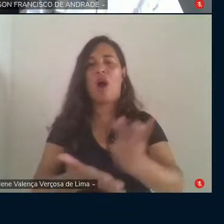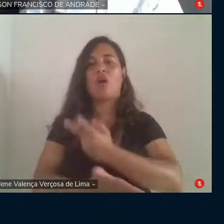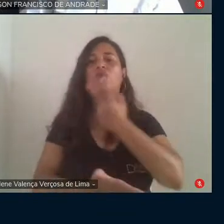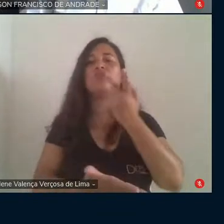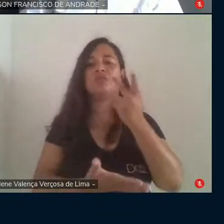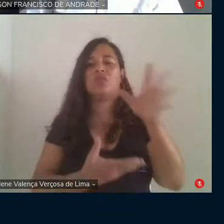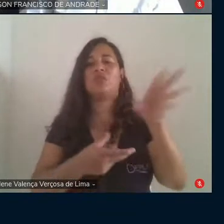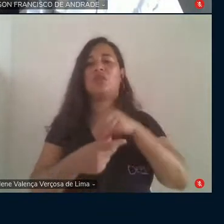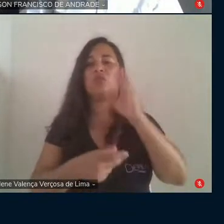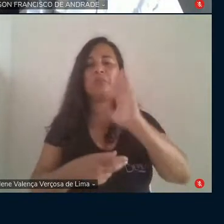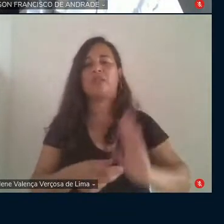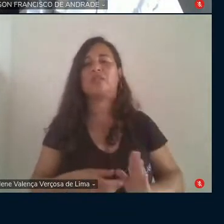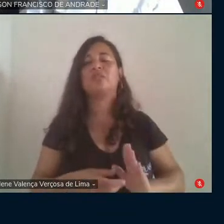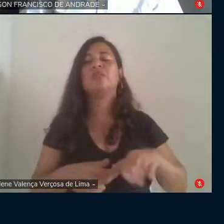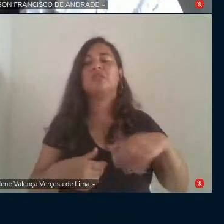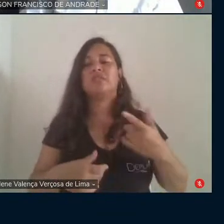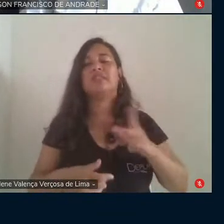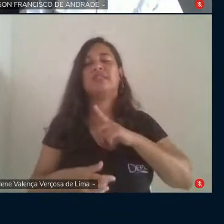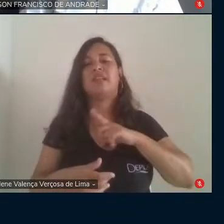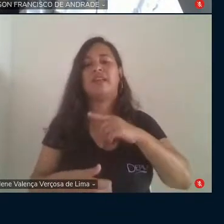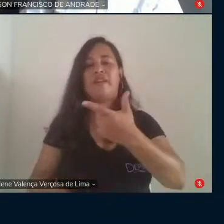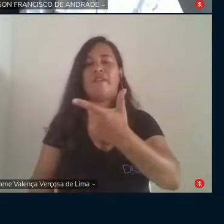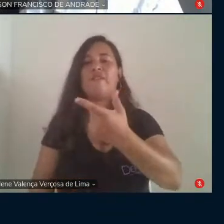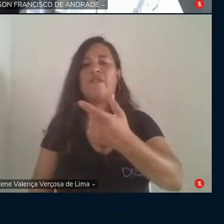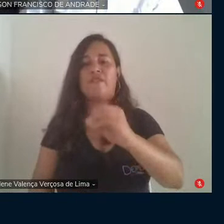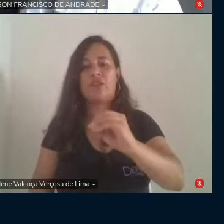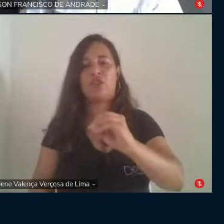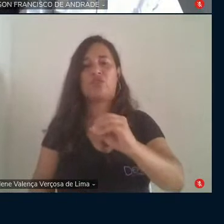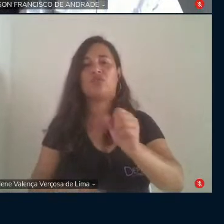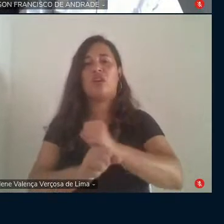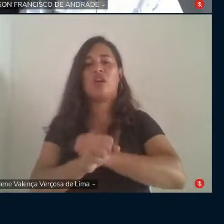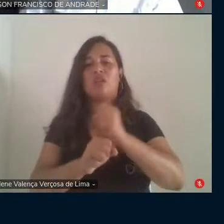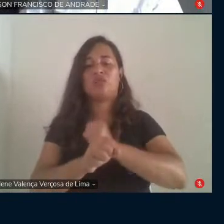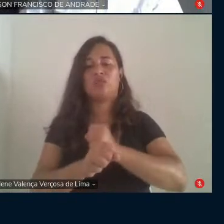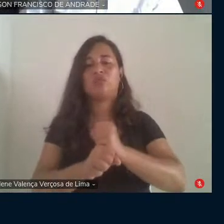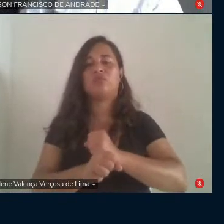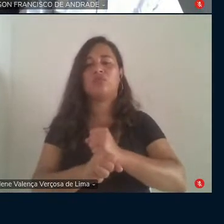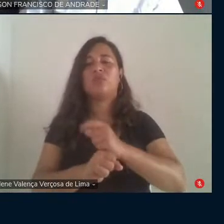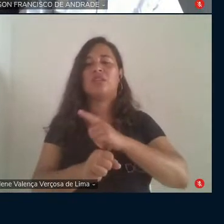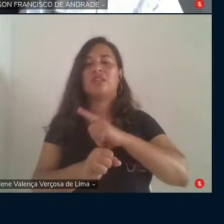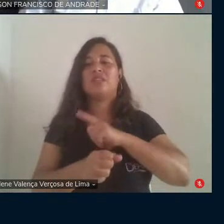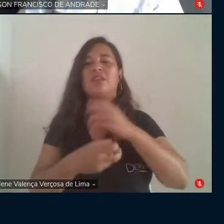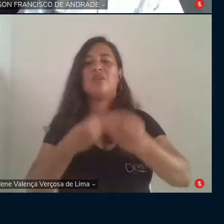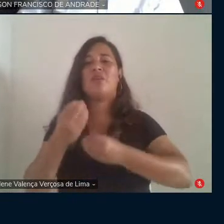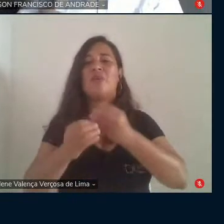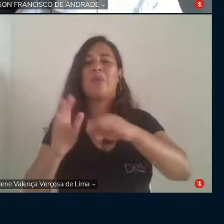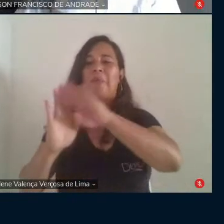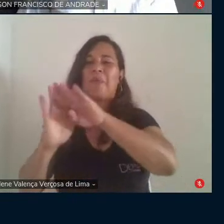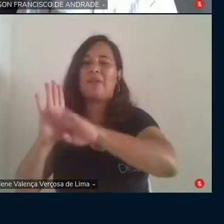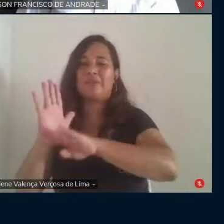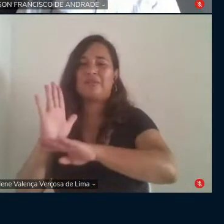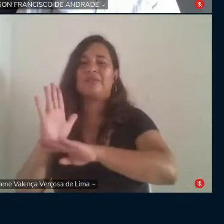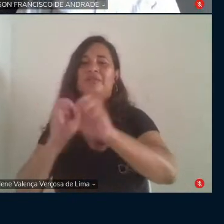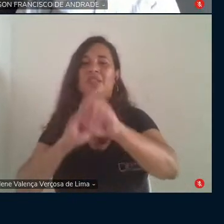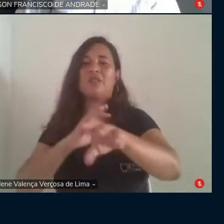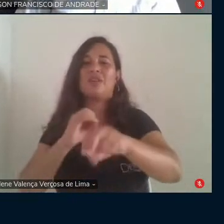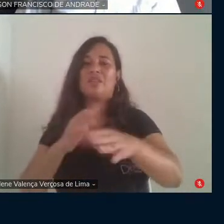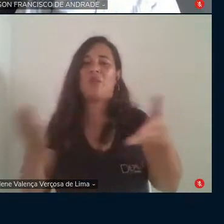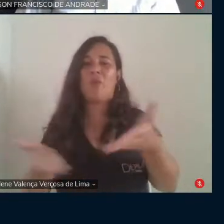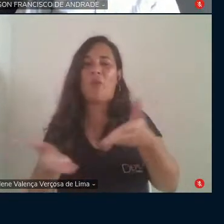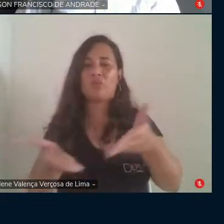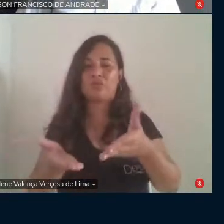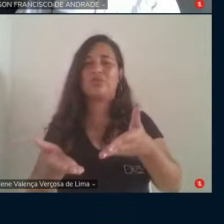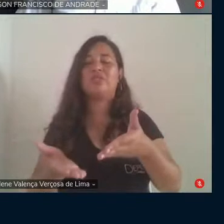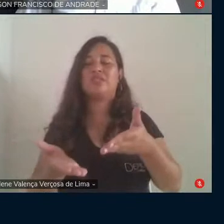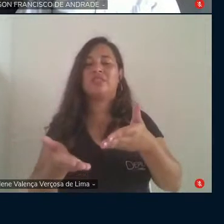Ela tem duração de 20 anos, ela atacou o Plano Nacional de Educação atual e, se permanecer,